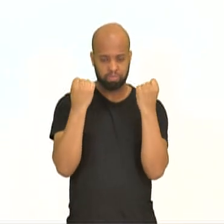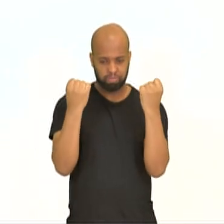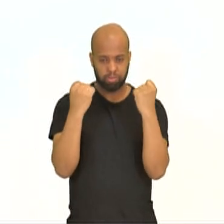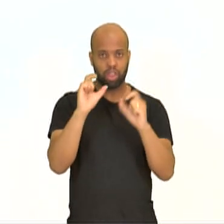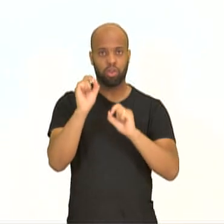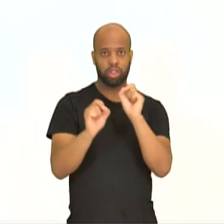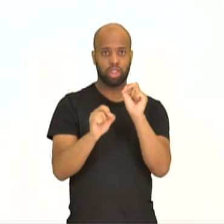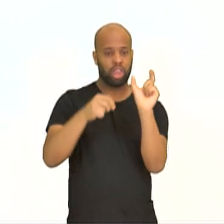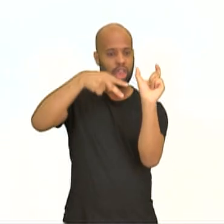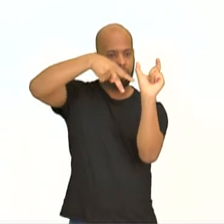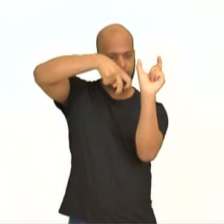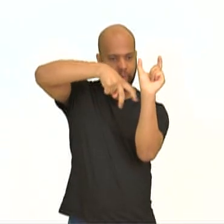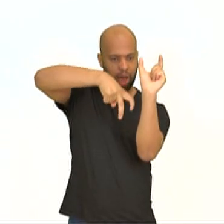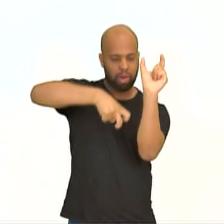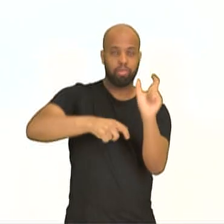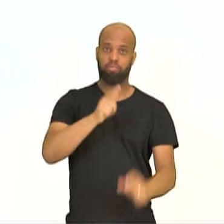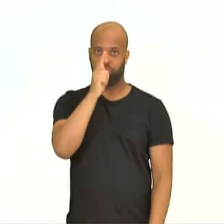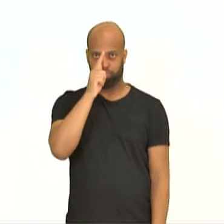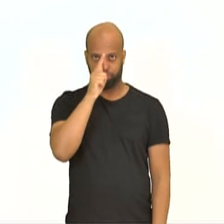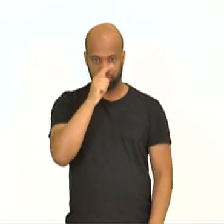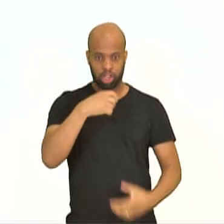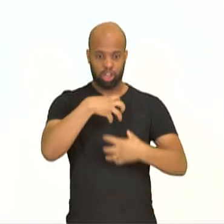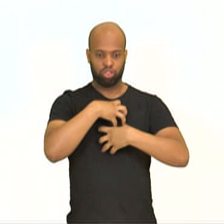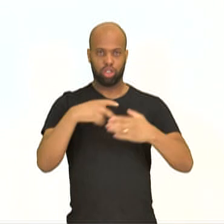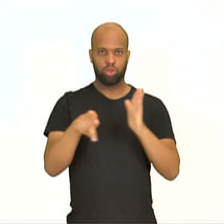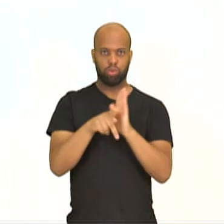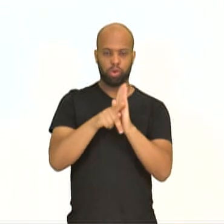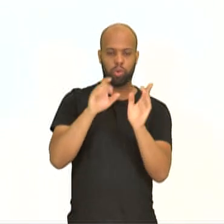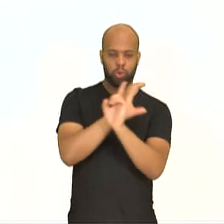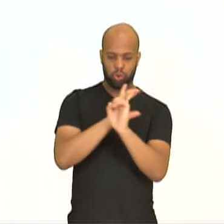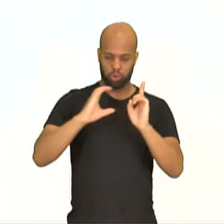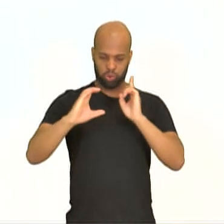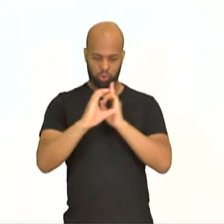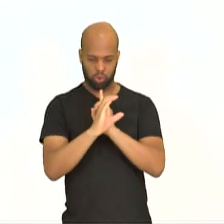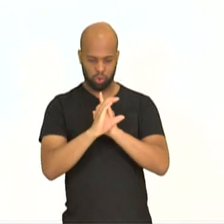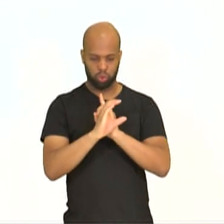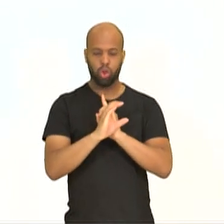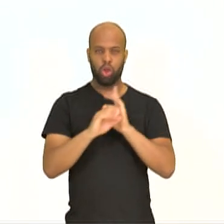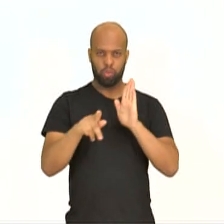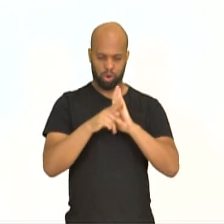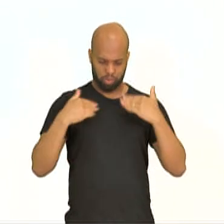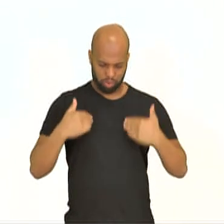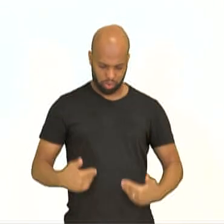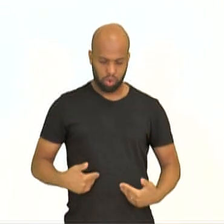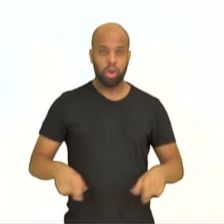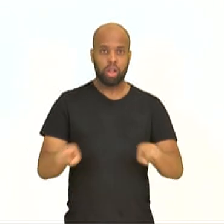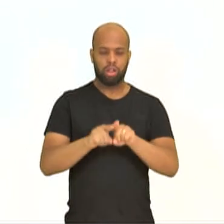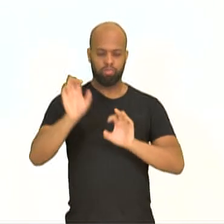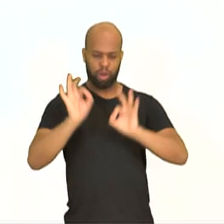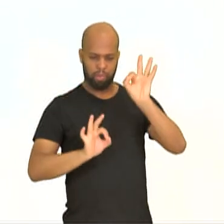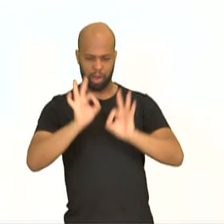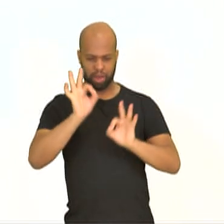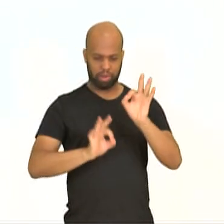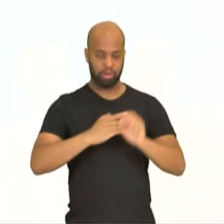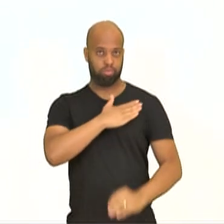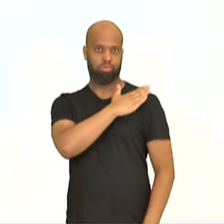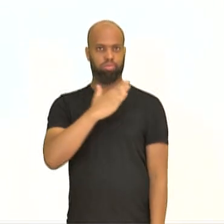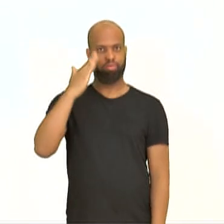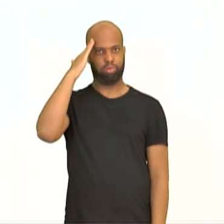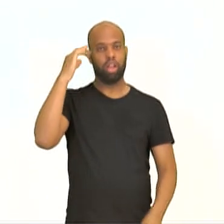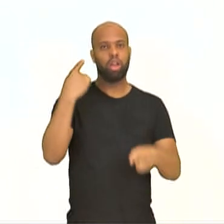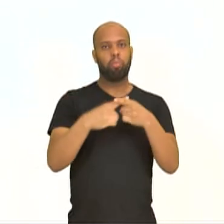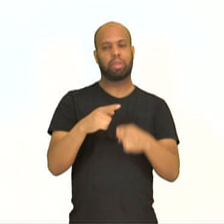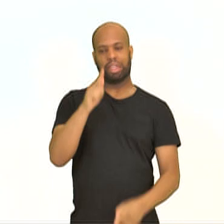origem grega, é uma forma de cultuar o corpo e preparação militar. Os gregos, eles usavam muitos exercícios de preparação ao